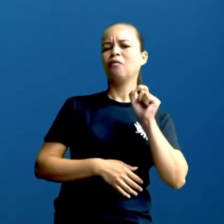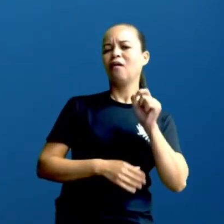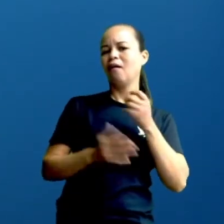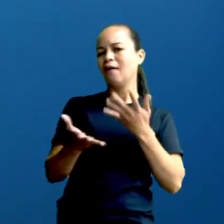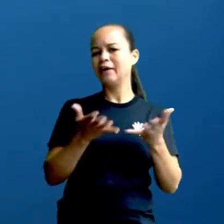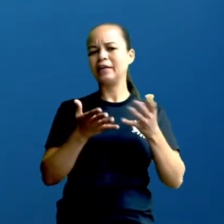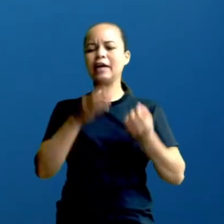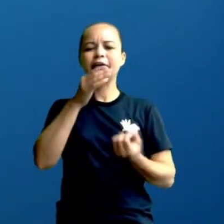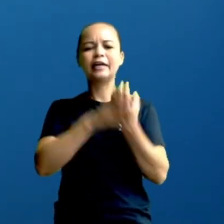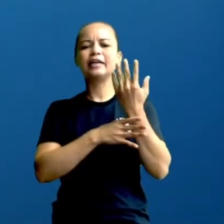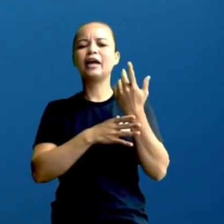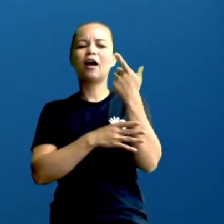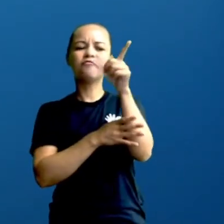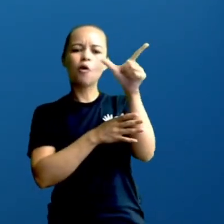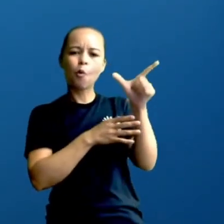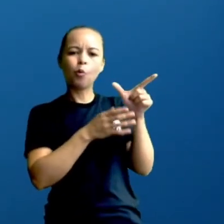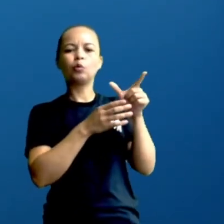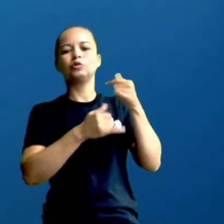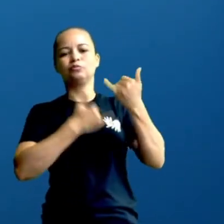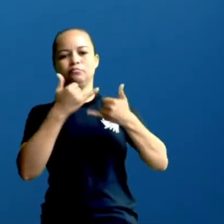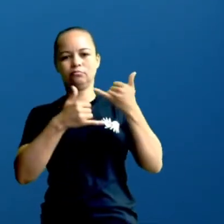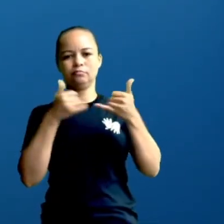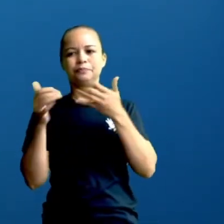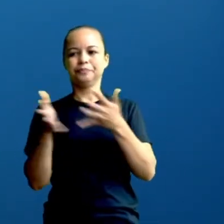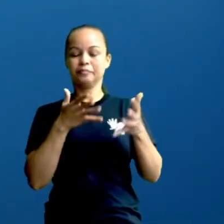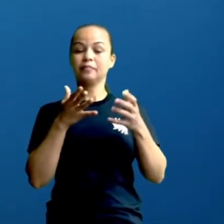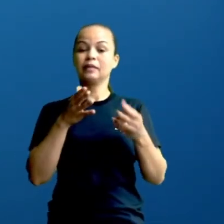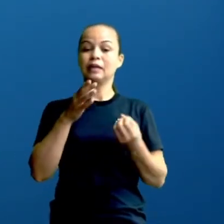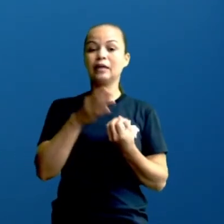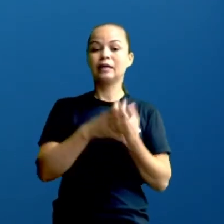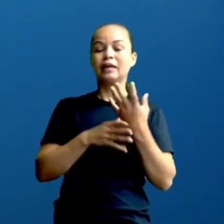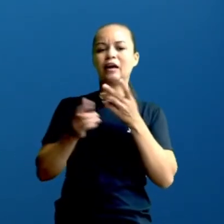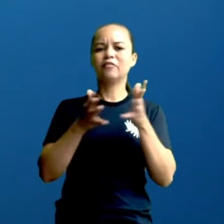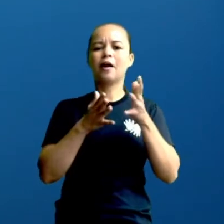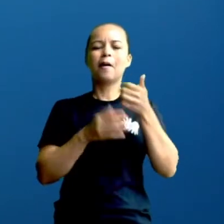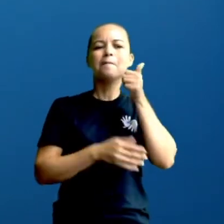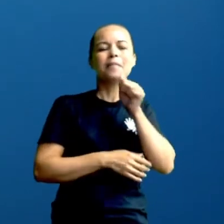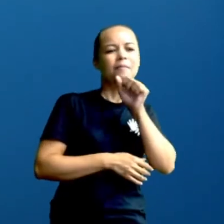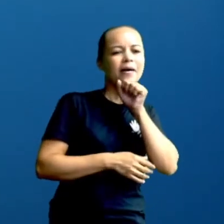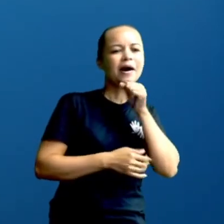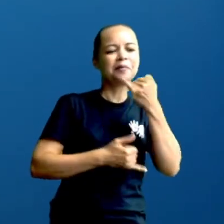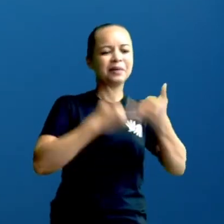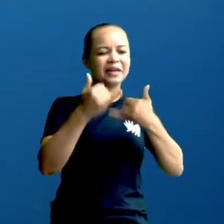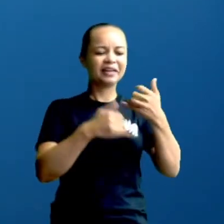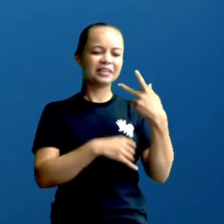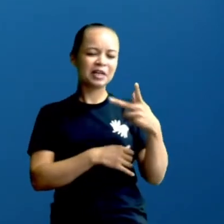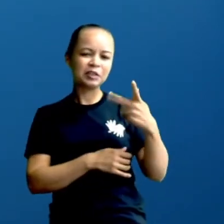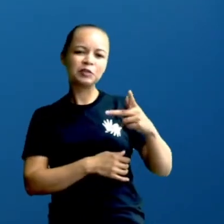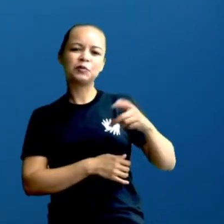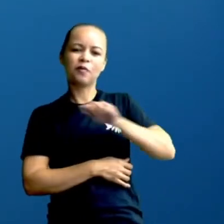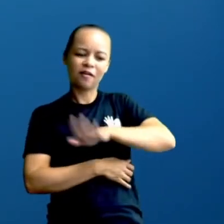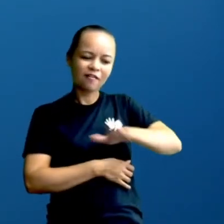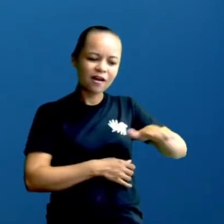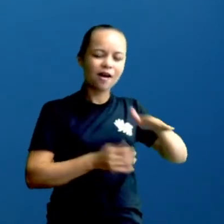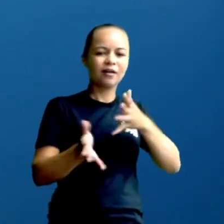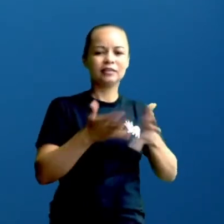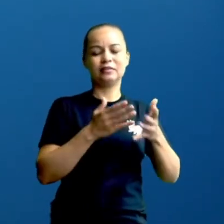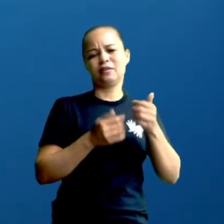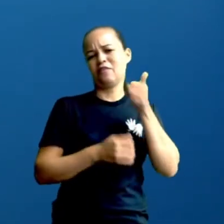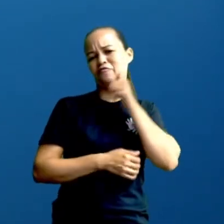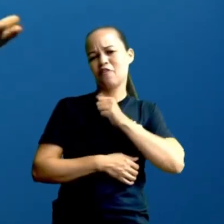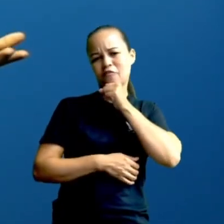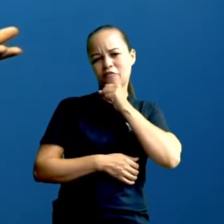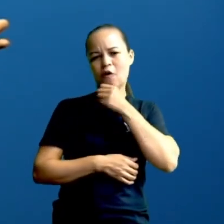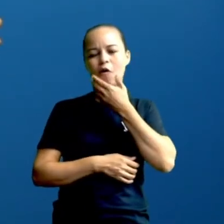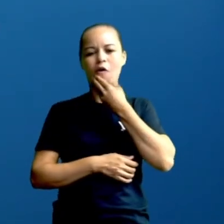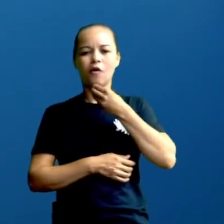criava alguns, perguntava às pessoas, ligava às vezes, mamãe, brincadeira da sua infância. Então, avó, o tio, tem tanta